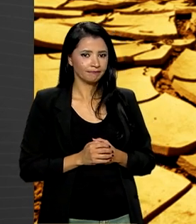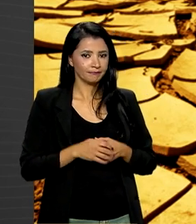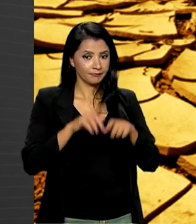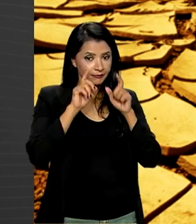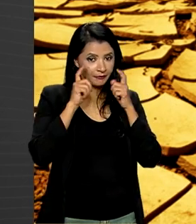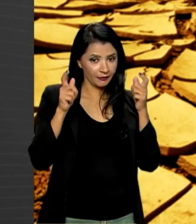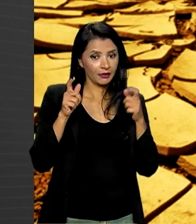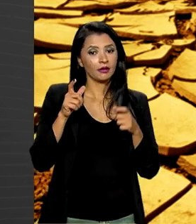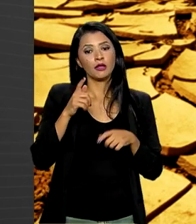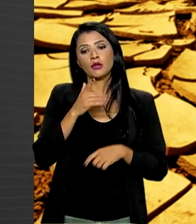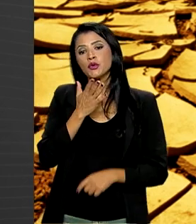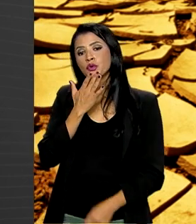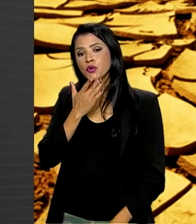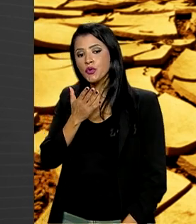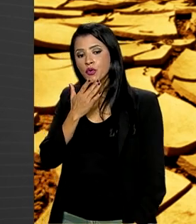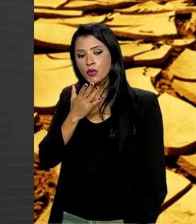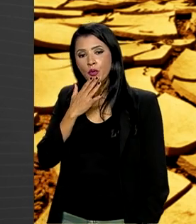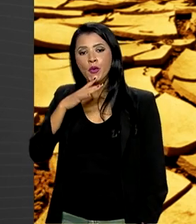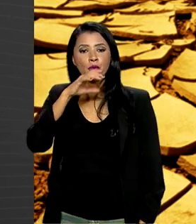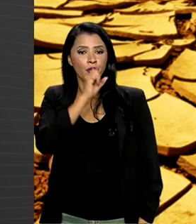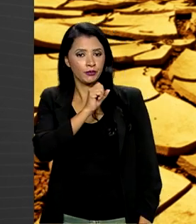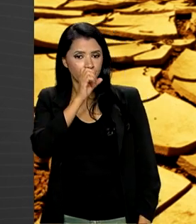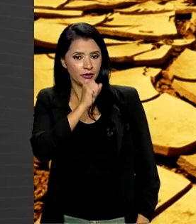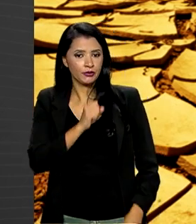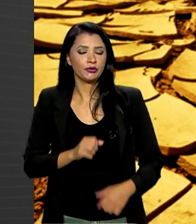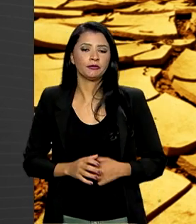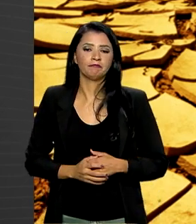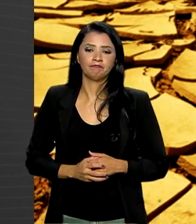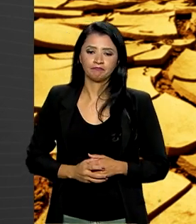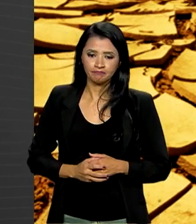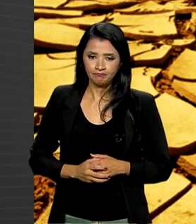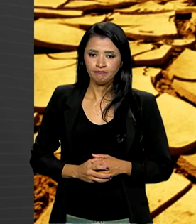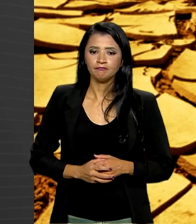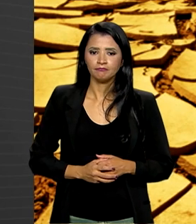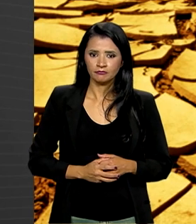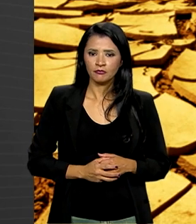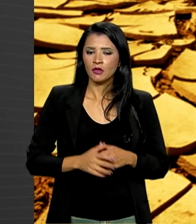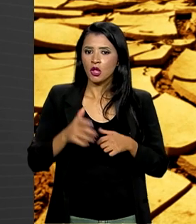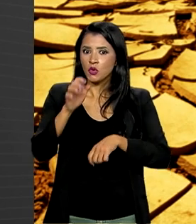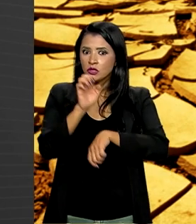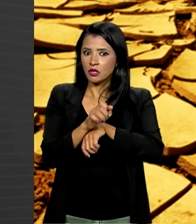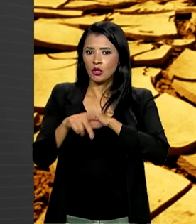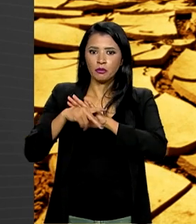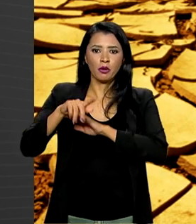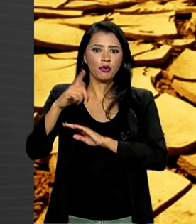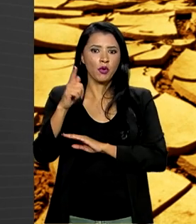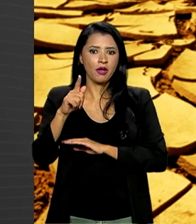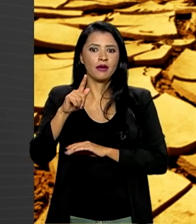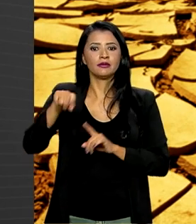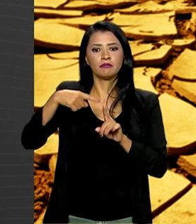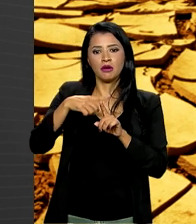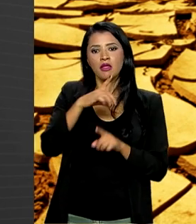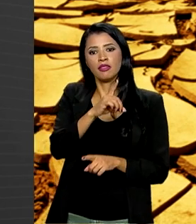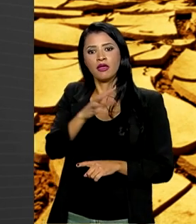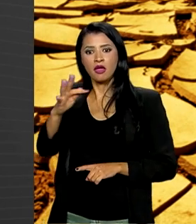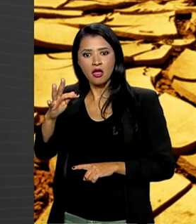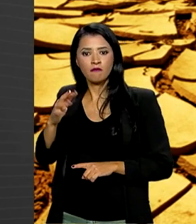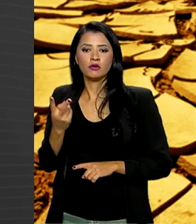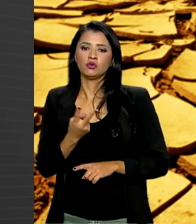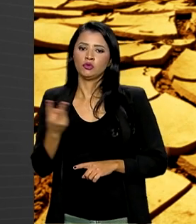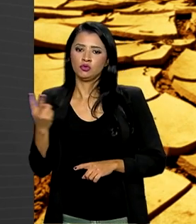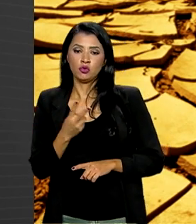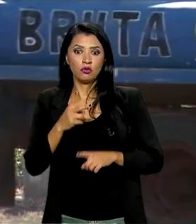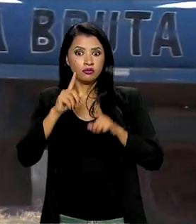Sul, Piauí e Tocantins, estão em alerta laranja. O estado de Goiás e o Distrito Federal estão em